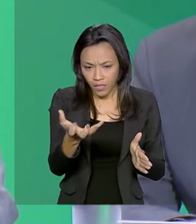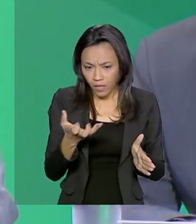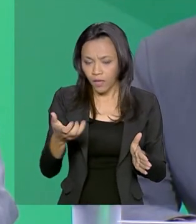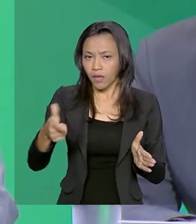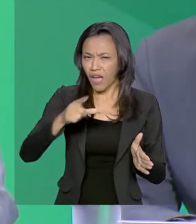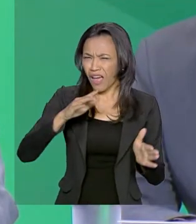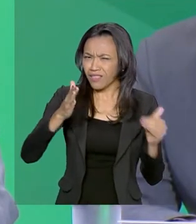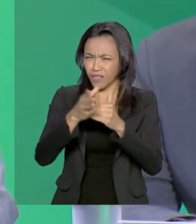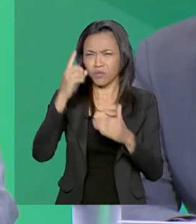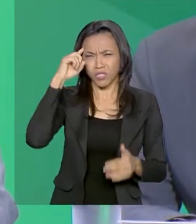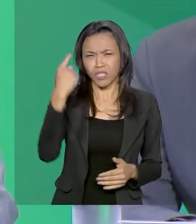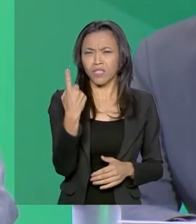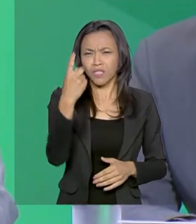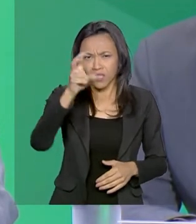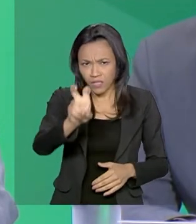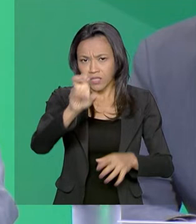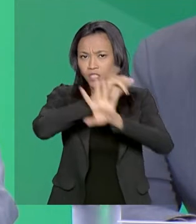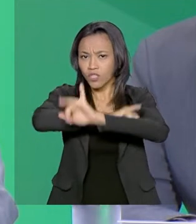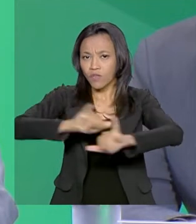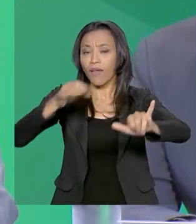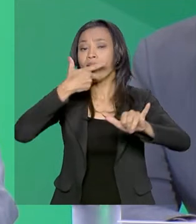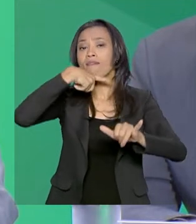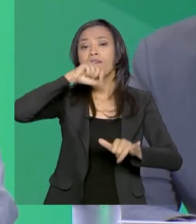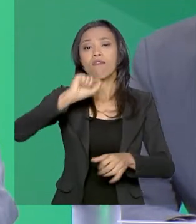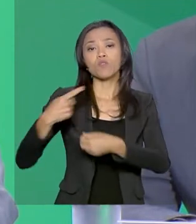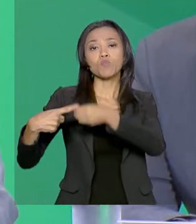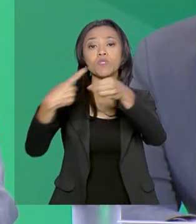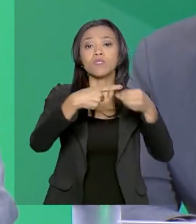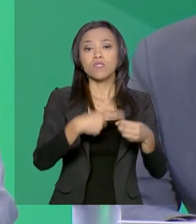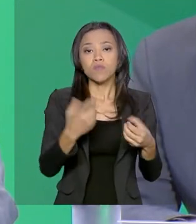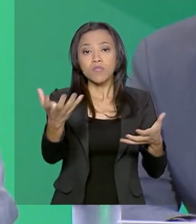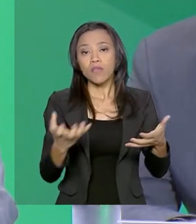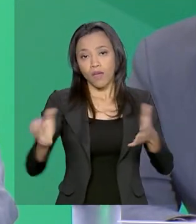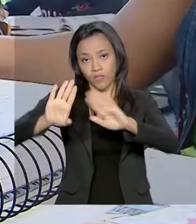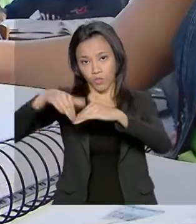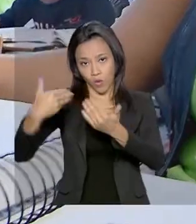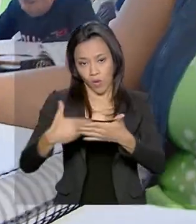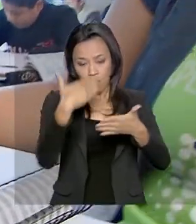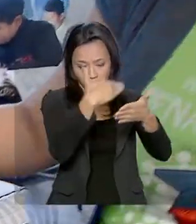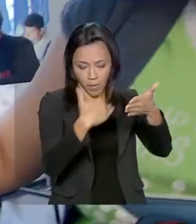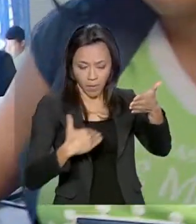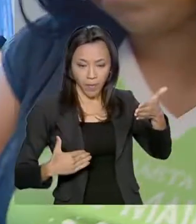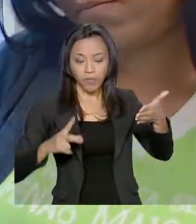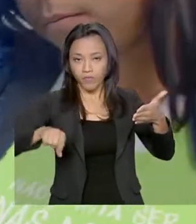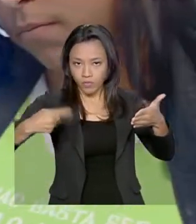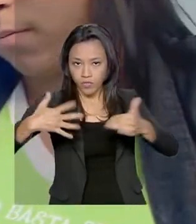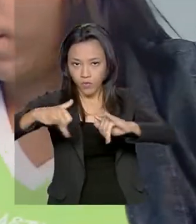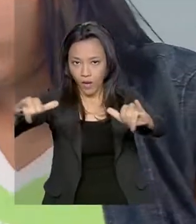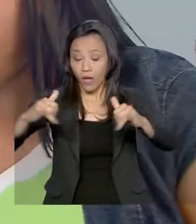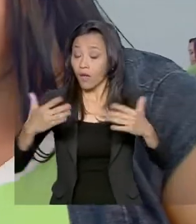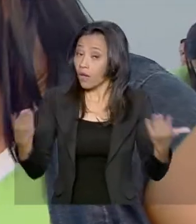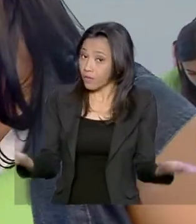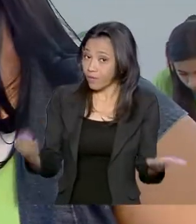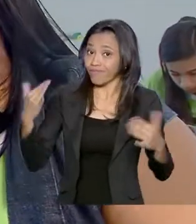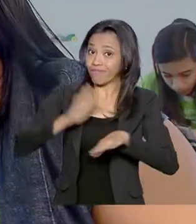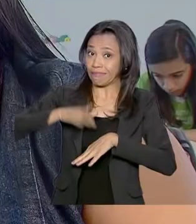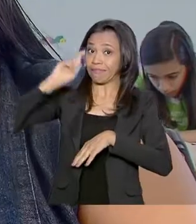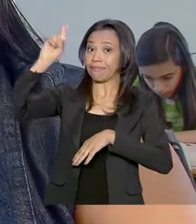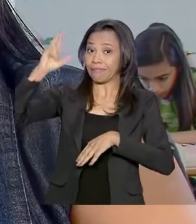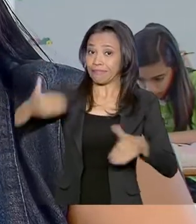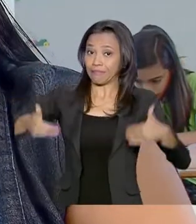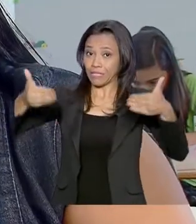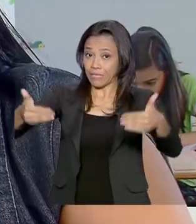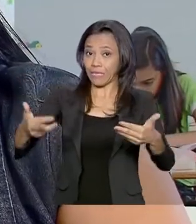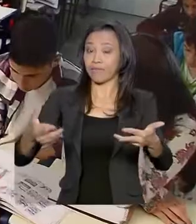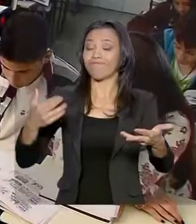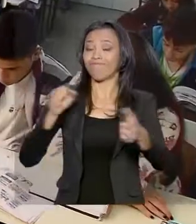novembro, divulgar quem são os primeiros municípios a receber as escolas cívico-militares. Agora caberá ao Ministério da Educação analisar